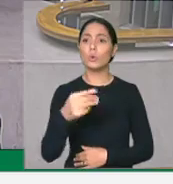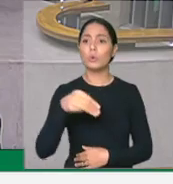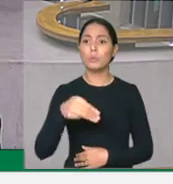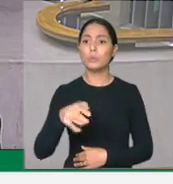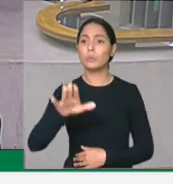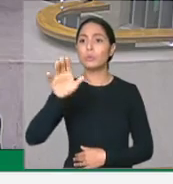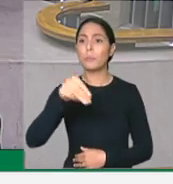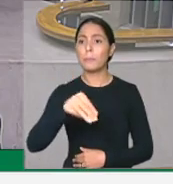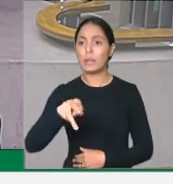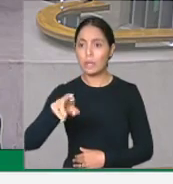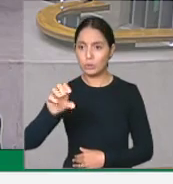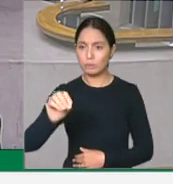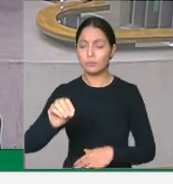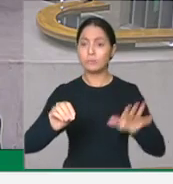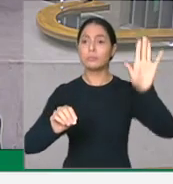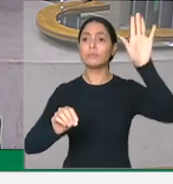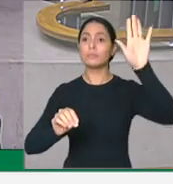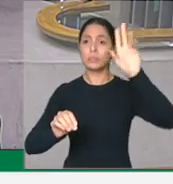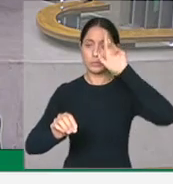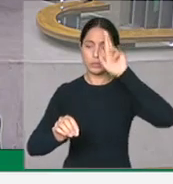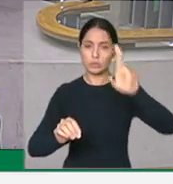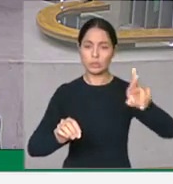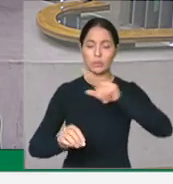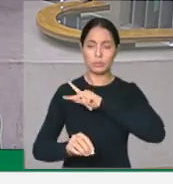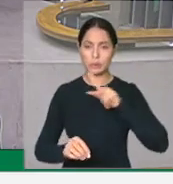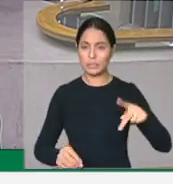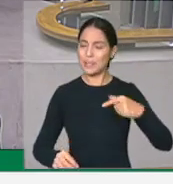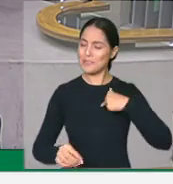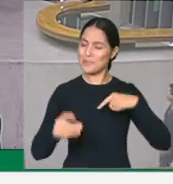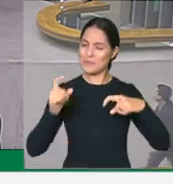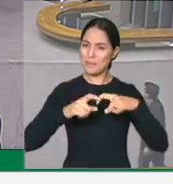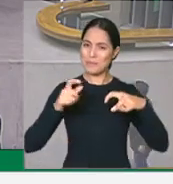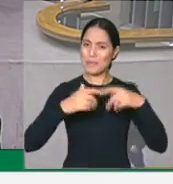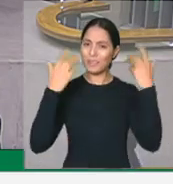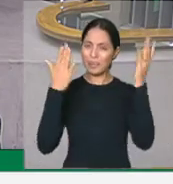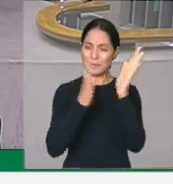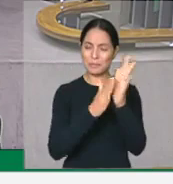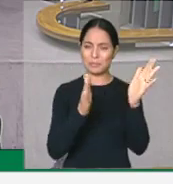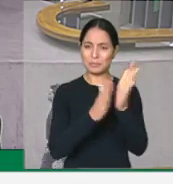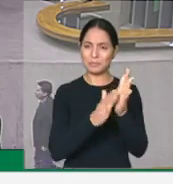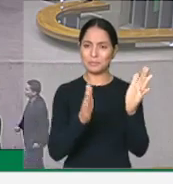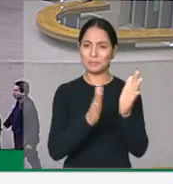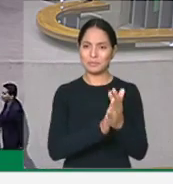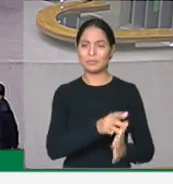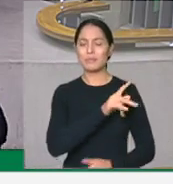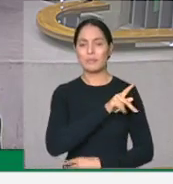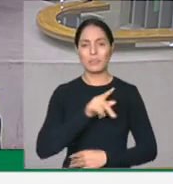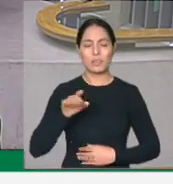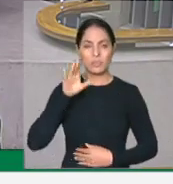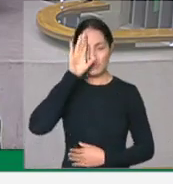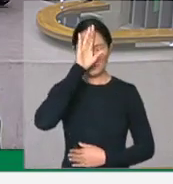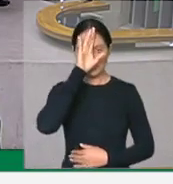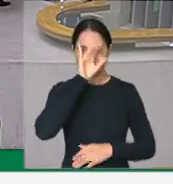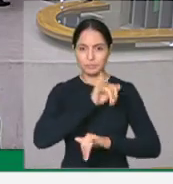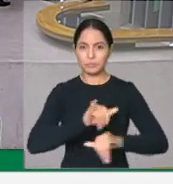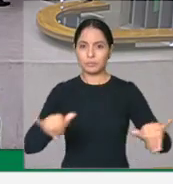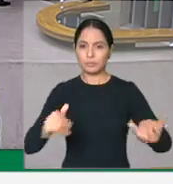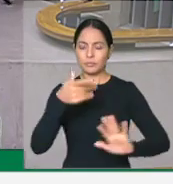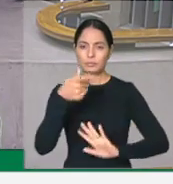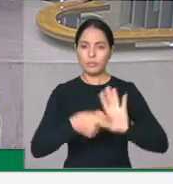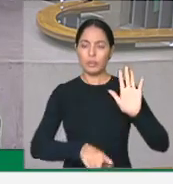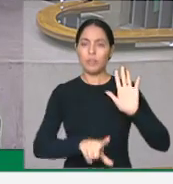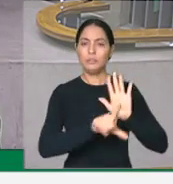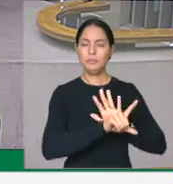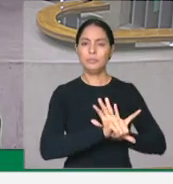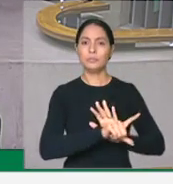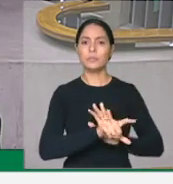Senhor presidente, eu como médica quero parabenizar o presidente Bolsonaro que sancionou o projeto de lei que obriga o